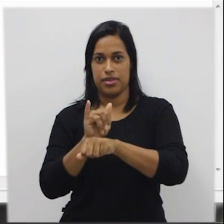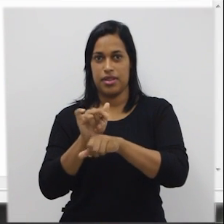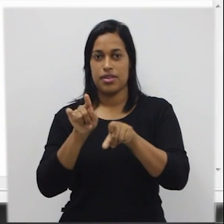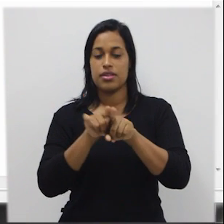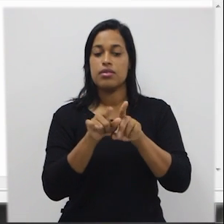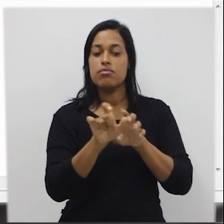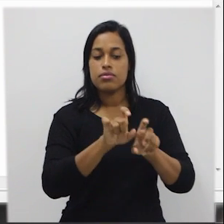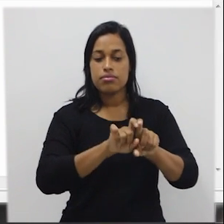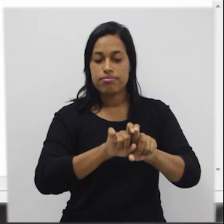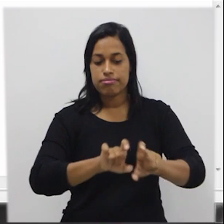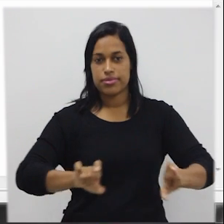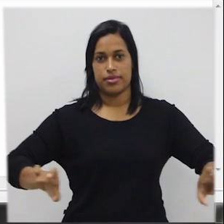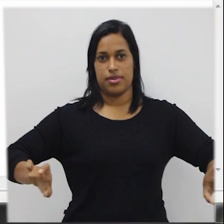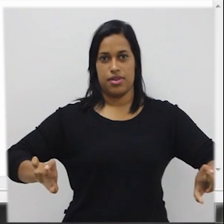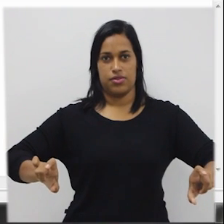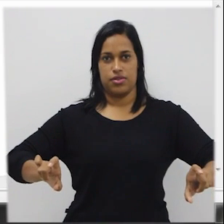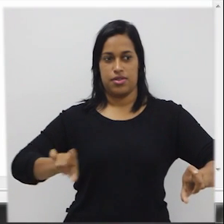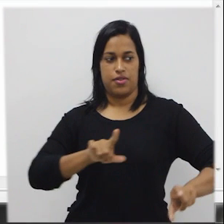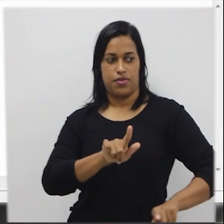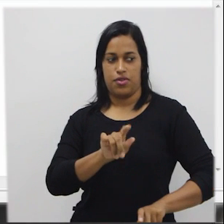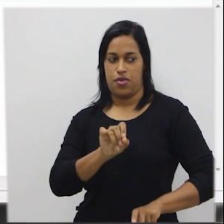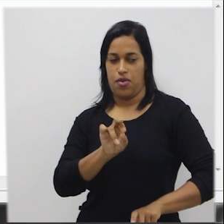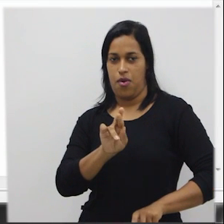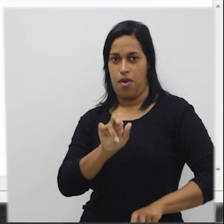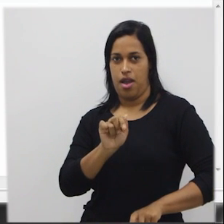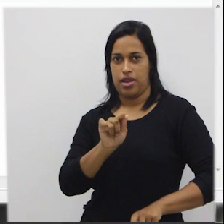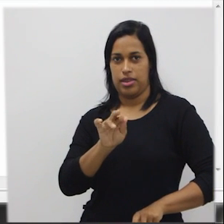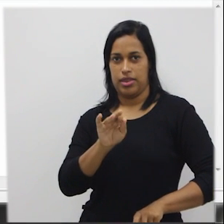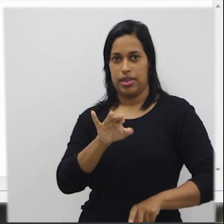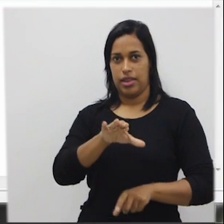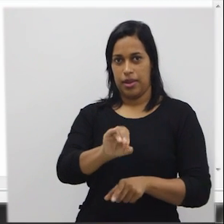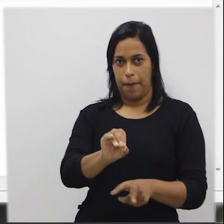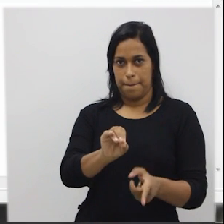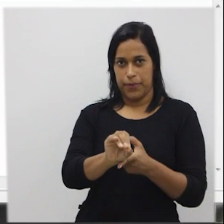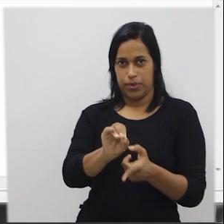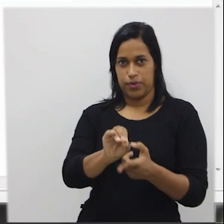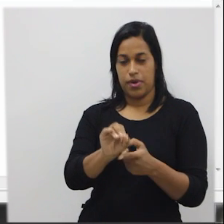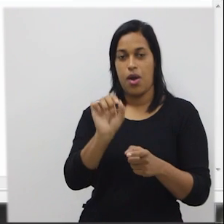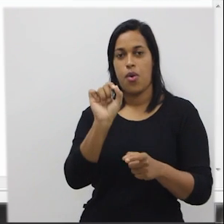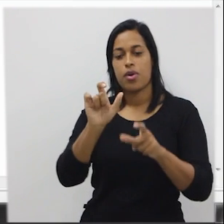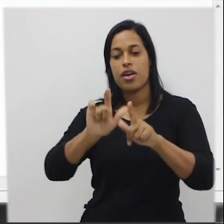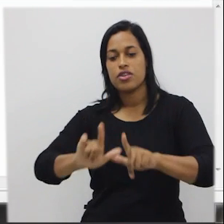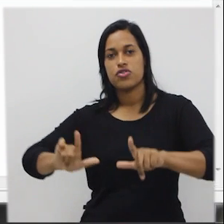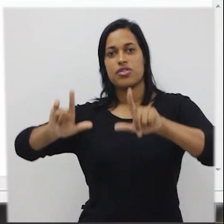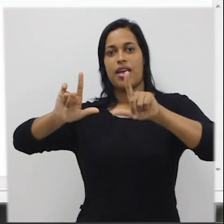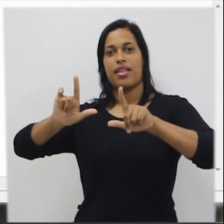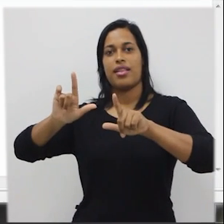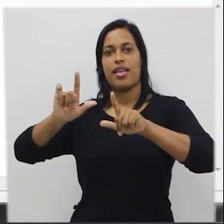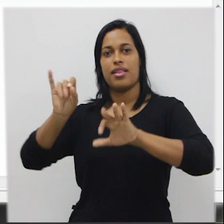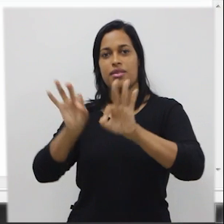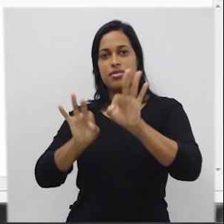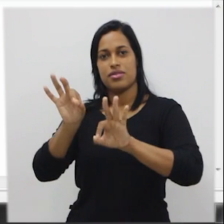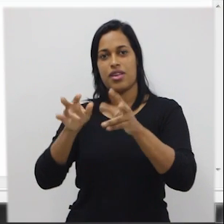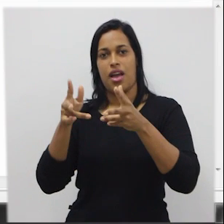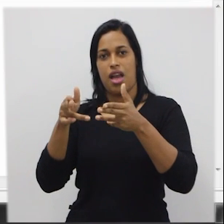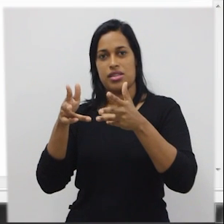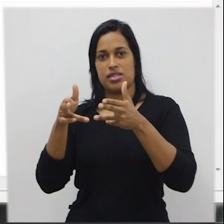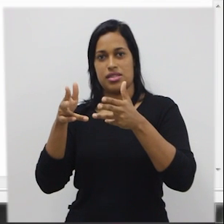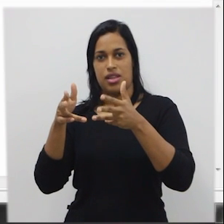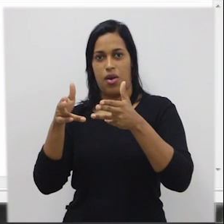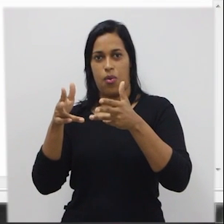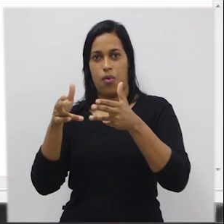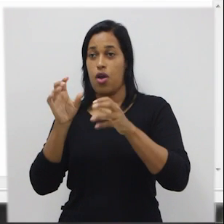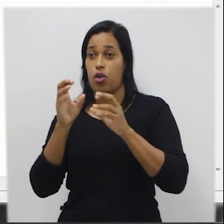algoritmo é a janela de adição. Todo algoritmo ele tem uma